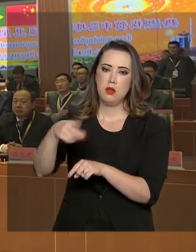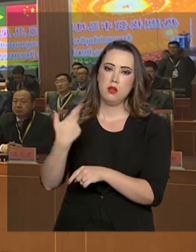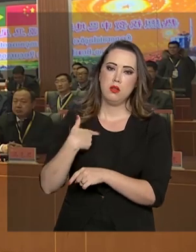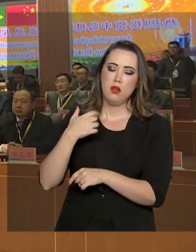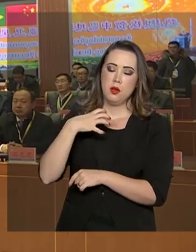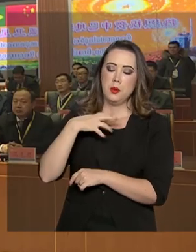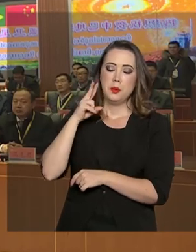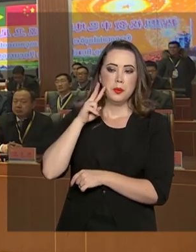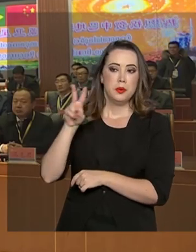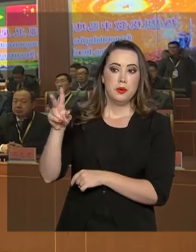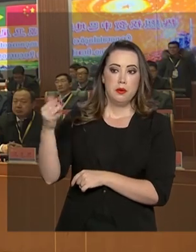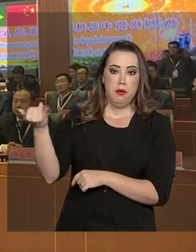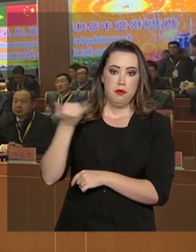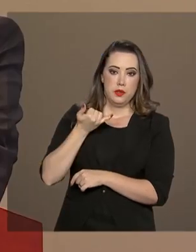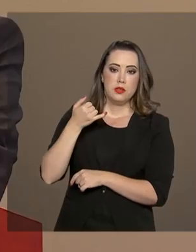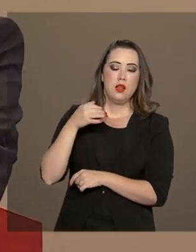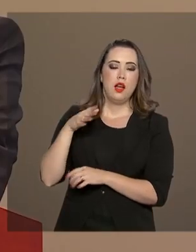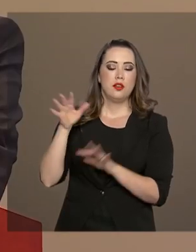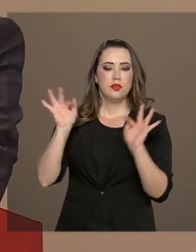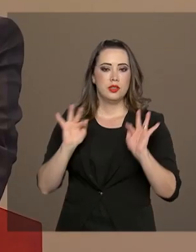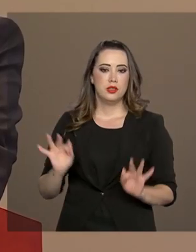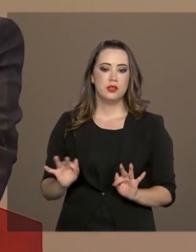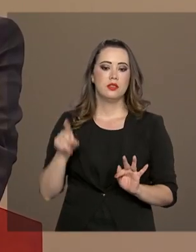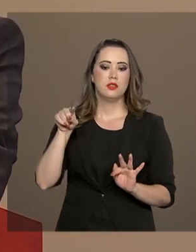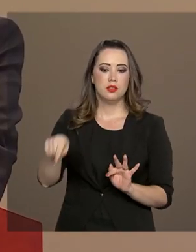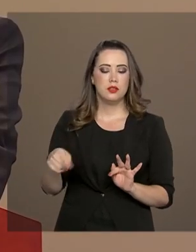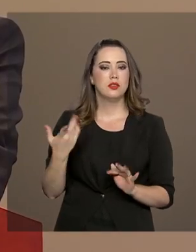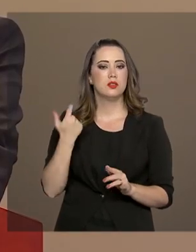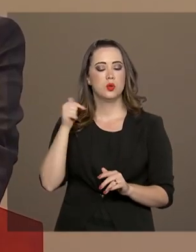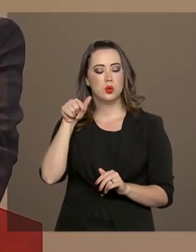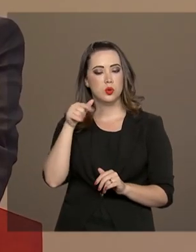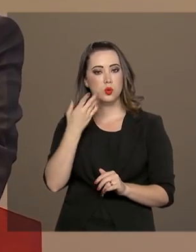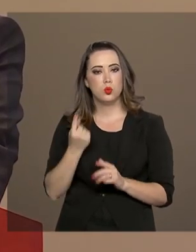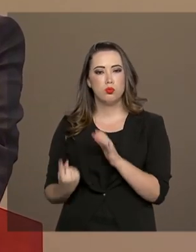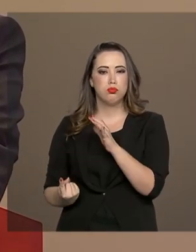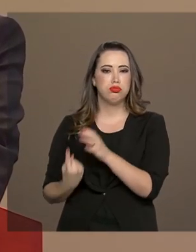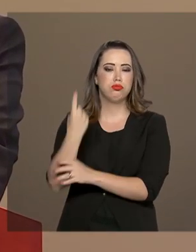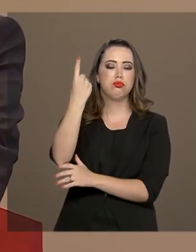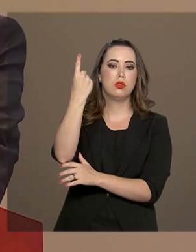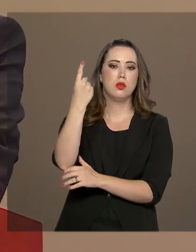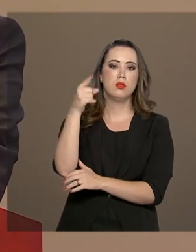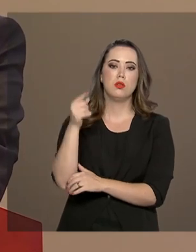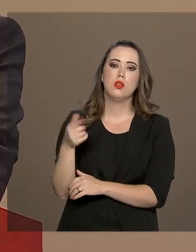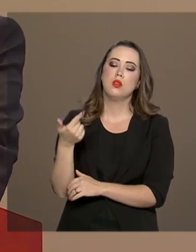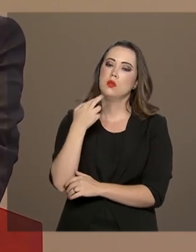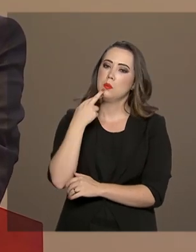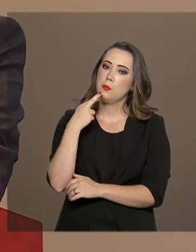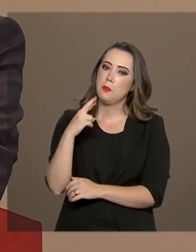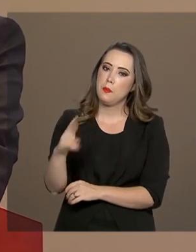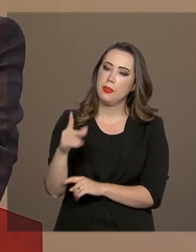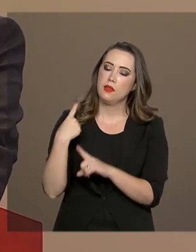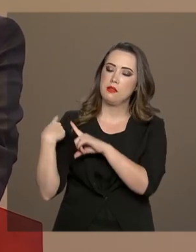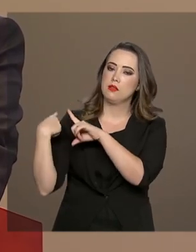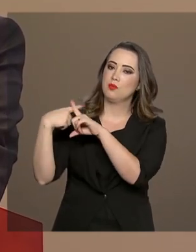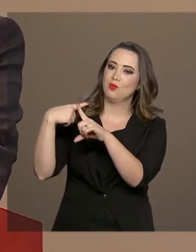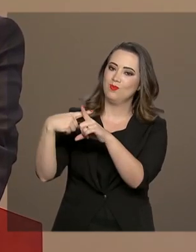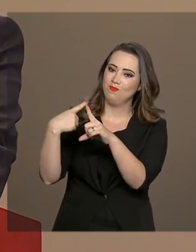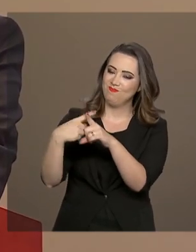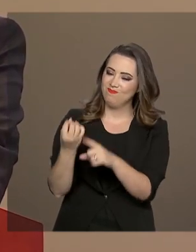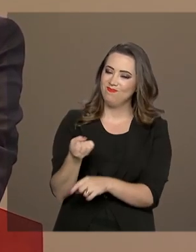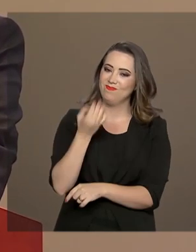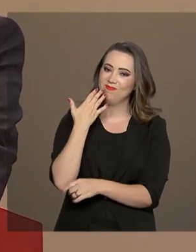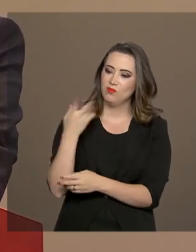satisfação a notícia do lançamento do Cibers 4A, mais um resultado positivo da bem